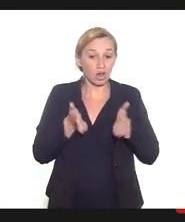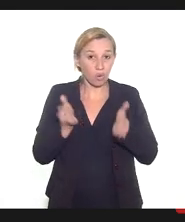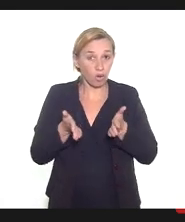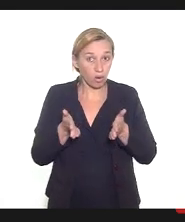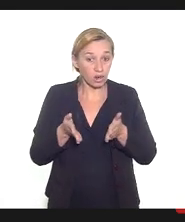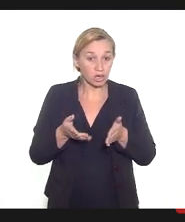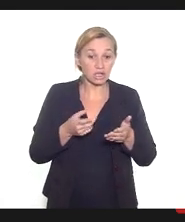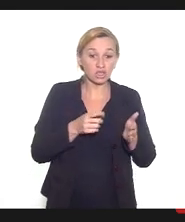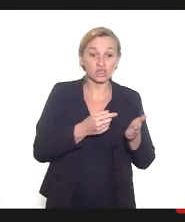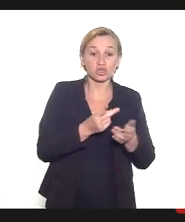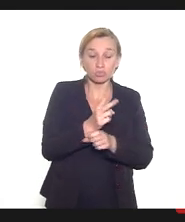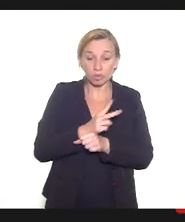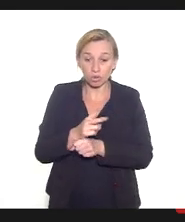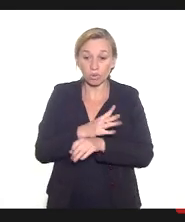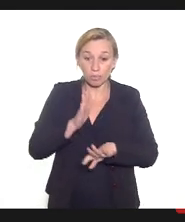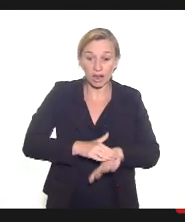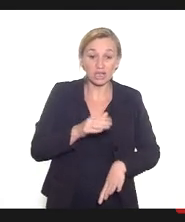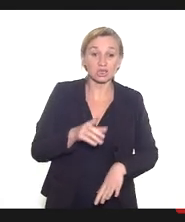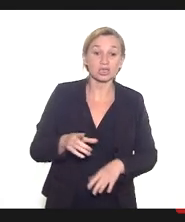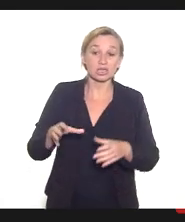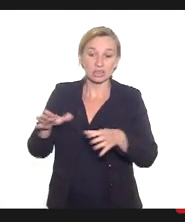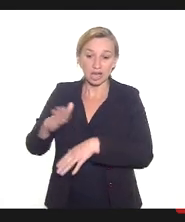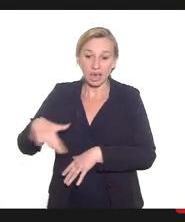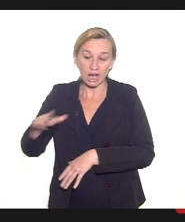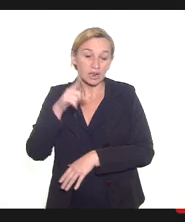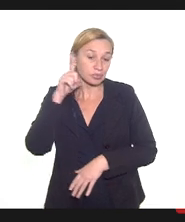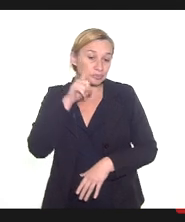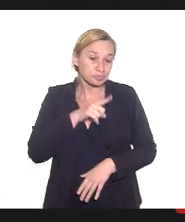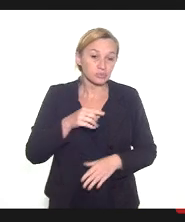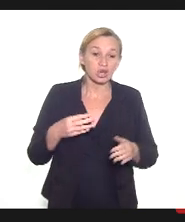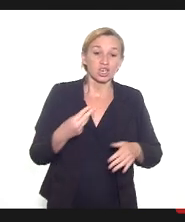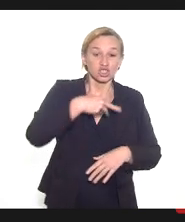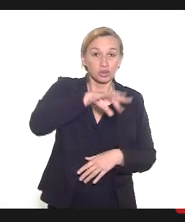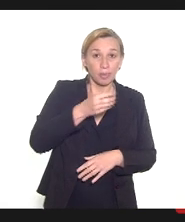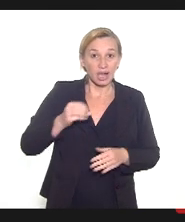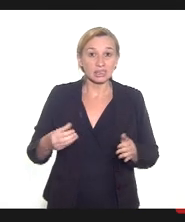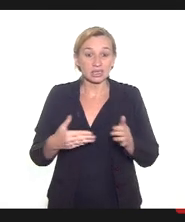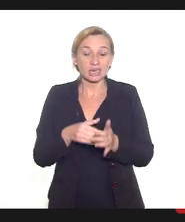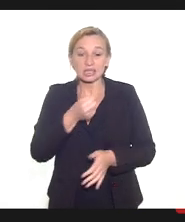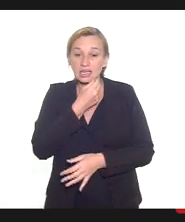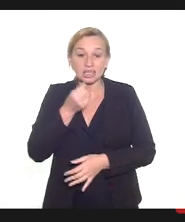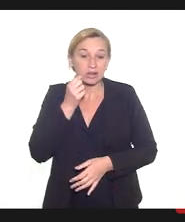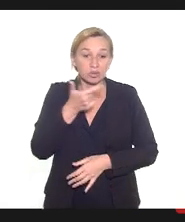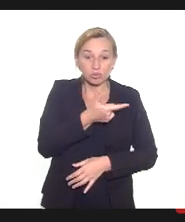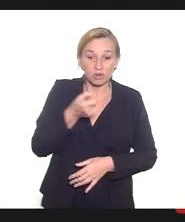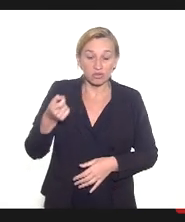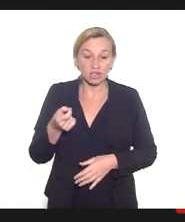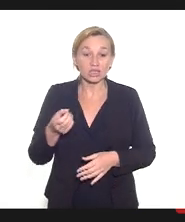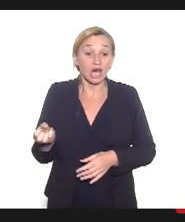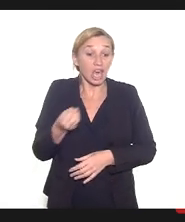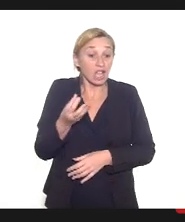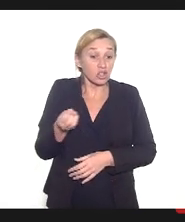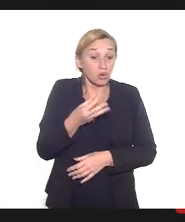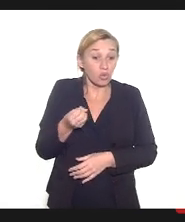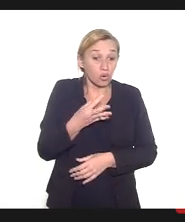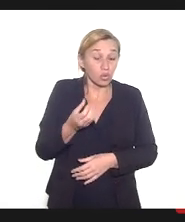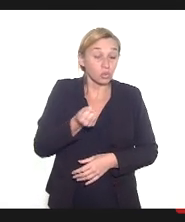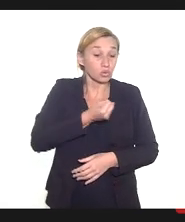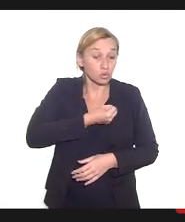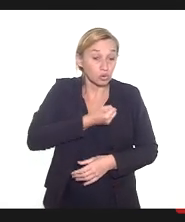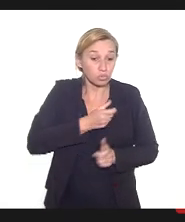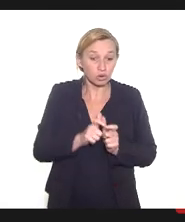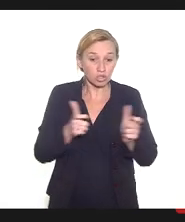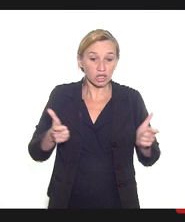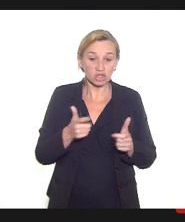centros norte-americanos, de março a setembro de 2020, esse estudo é recente, foi mostrado o maior risco de